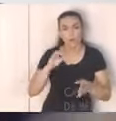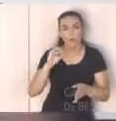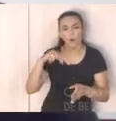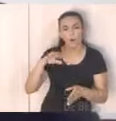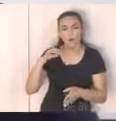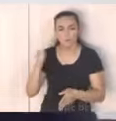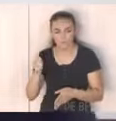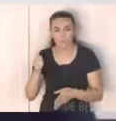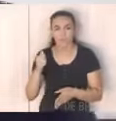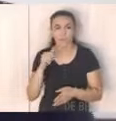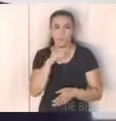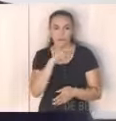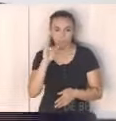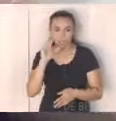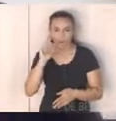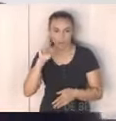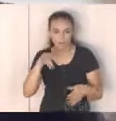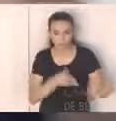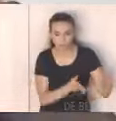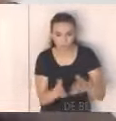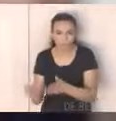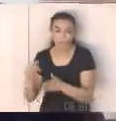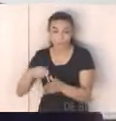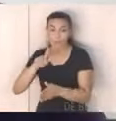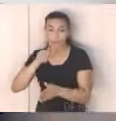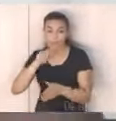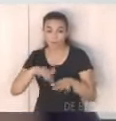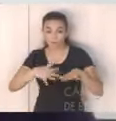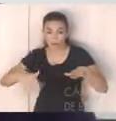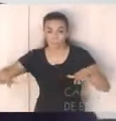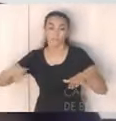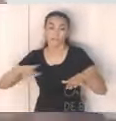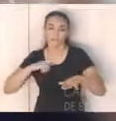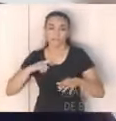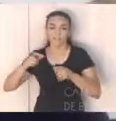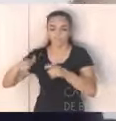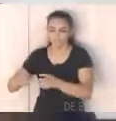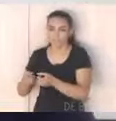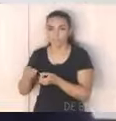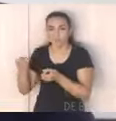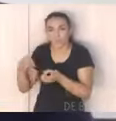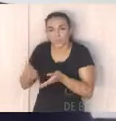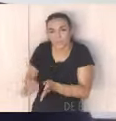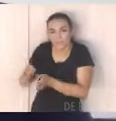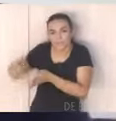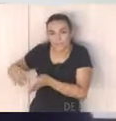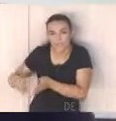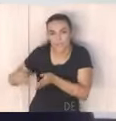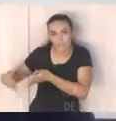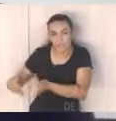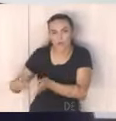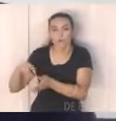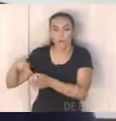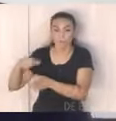Vilarinho lança e essa água que nasce em toda a região do Isidoro mesmo nessa área que já está